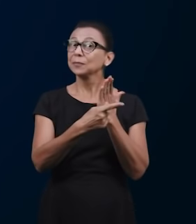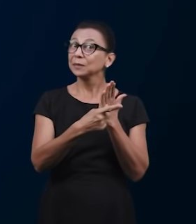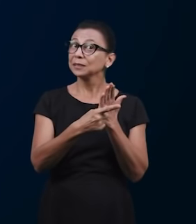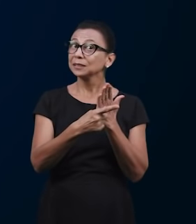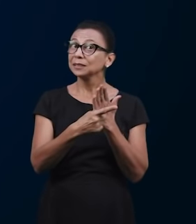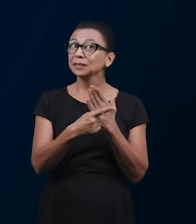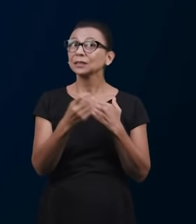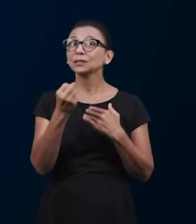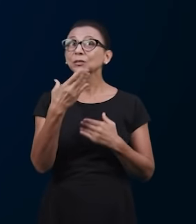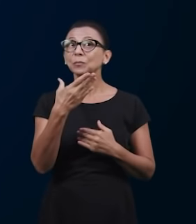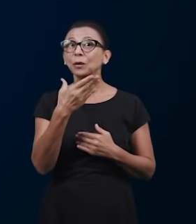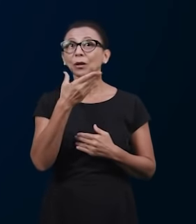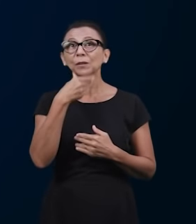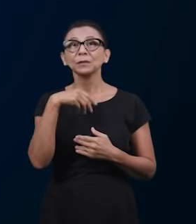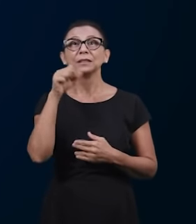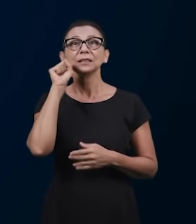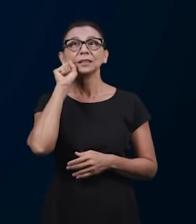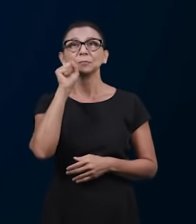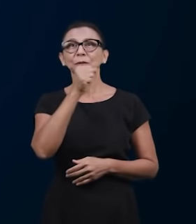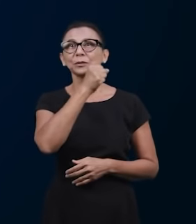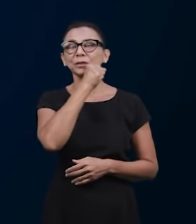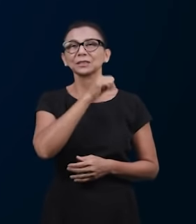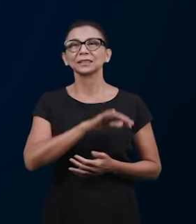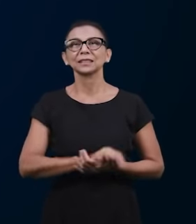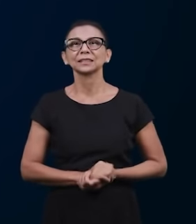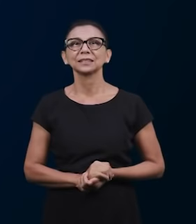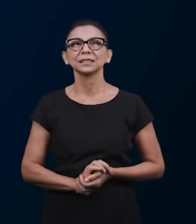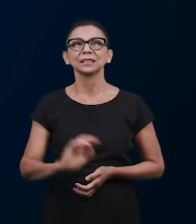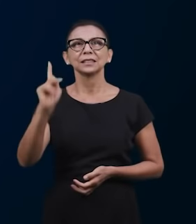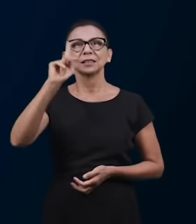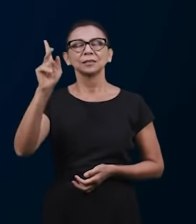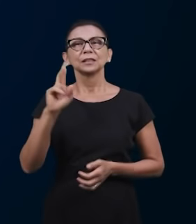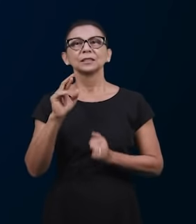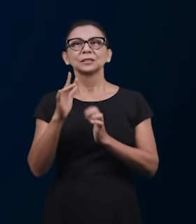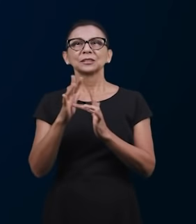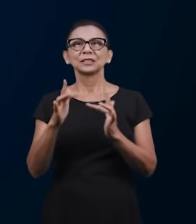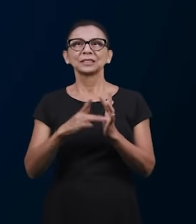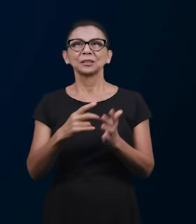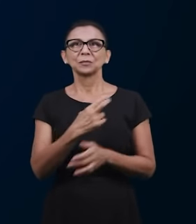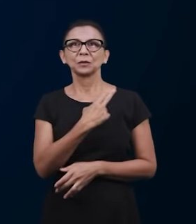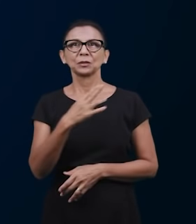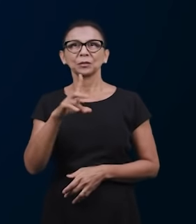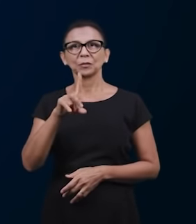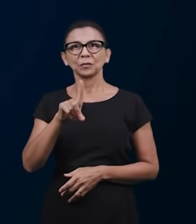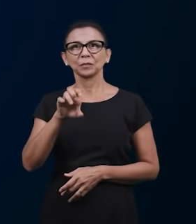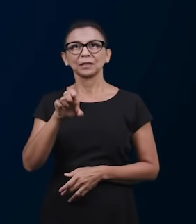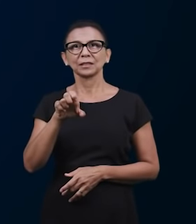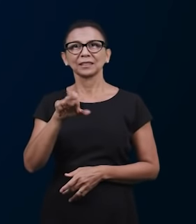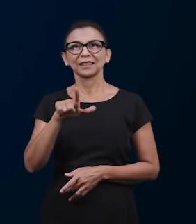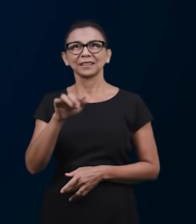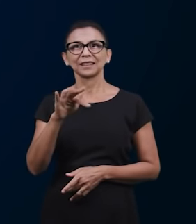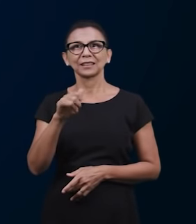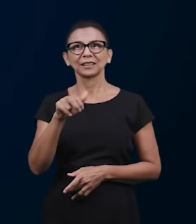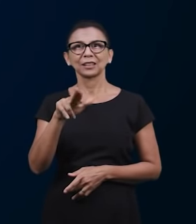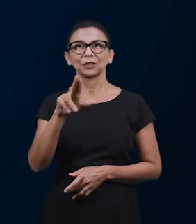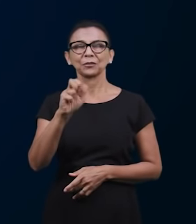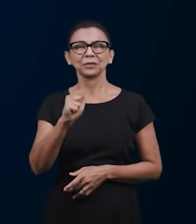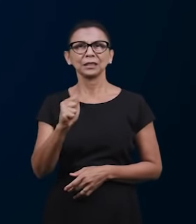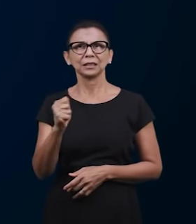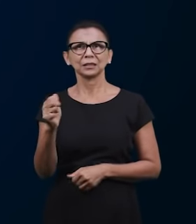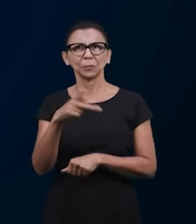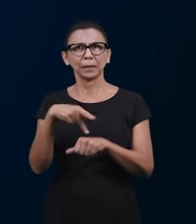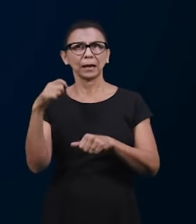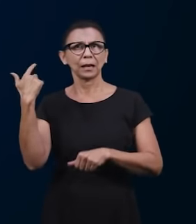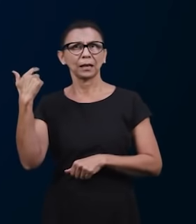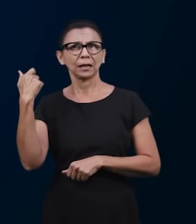do bom samaritano. A Pai do Senhor Jesus, eu sou a Delfina da Argentina e vou responder